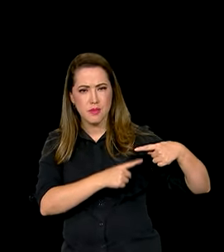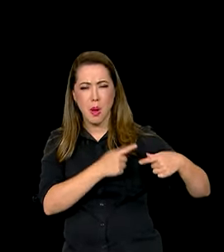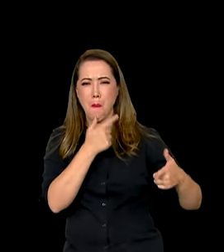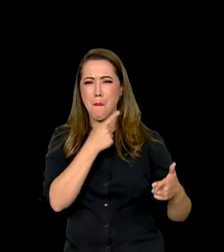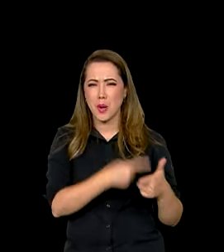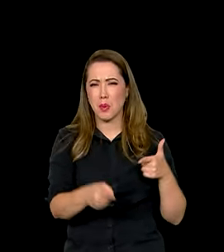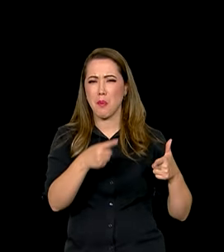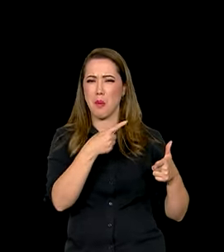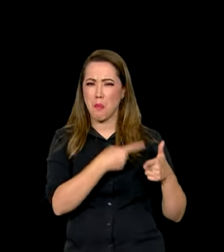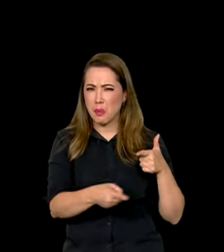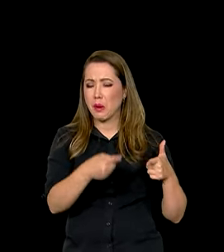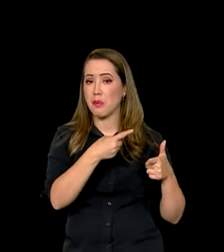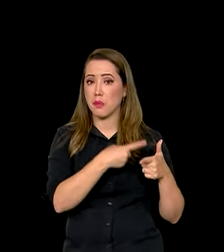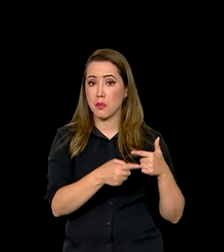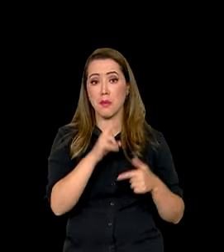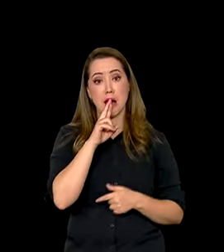a resposta e a reconstrução.